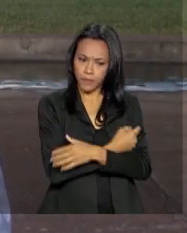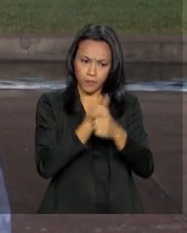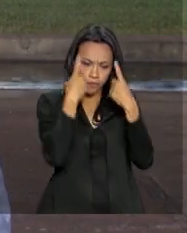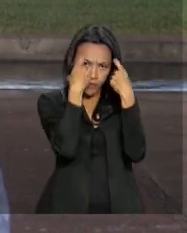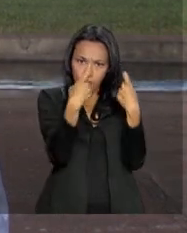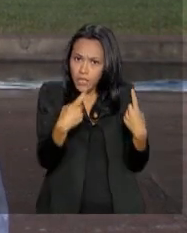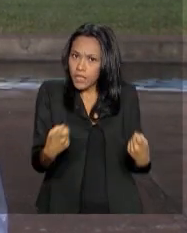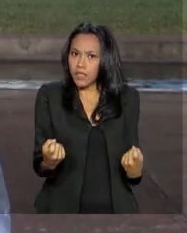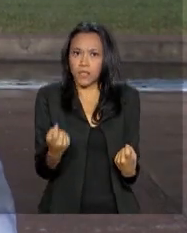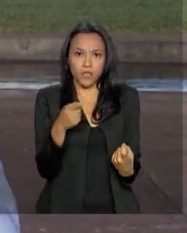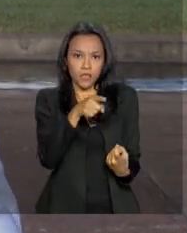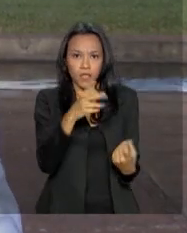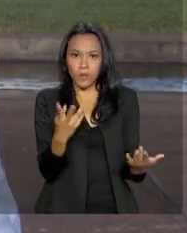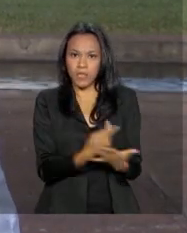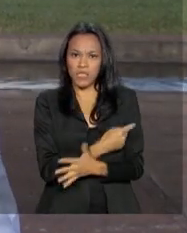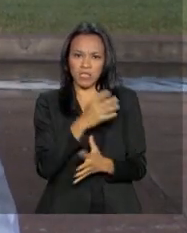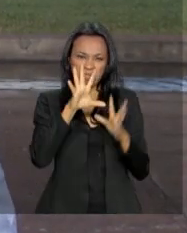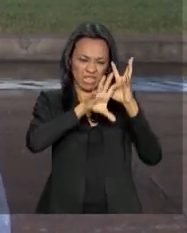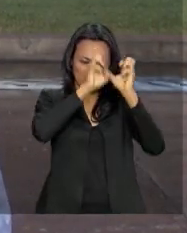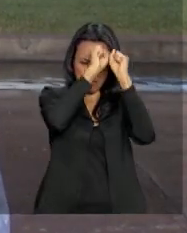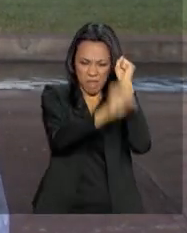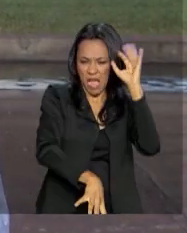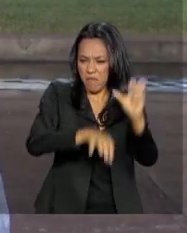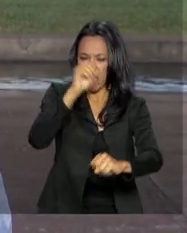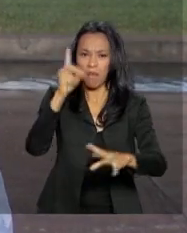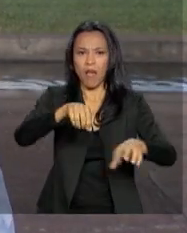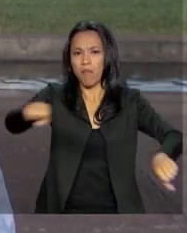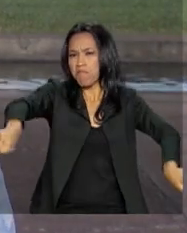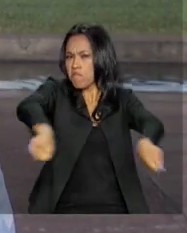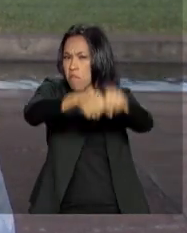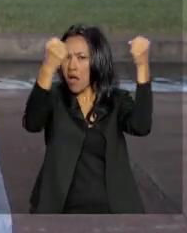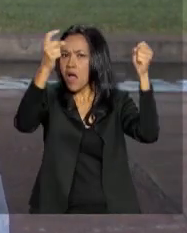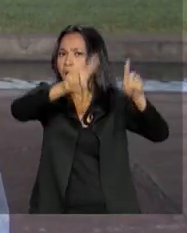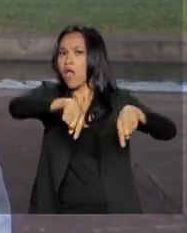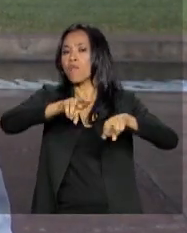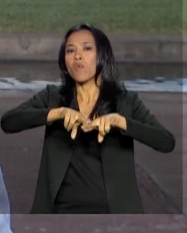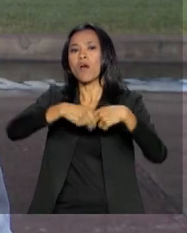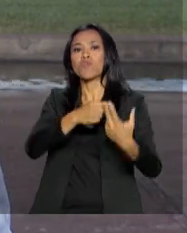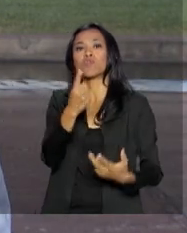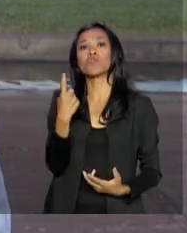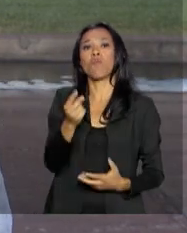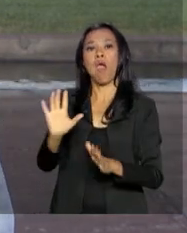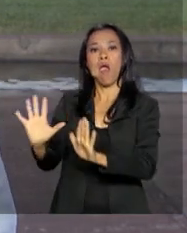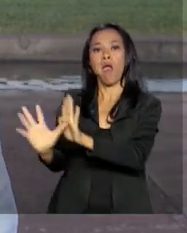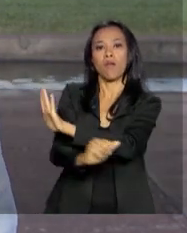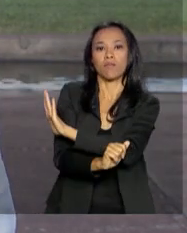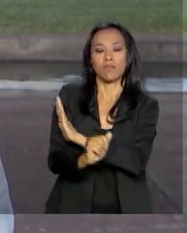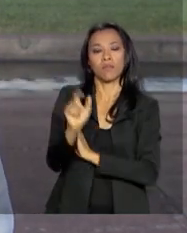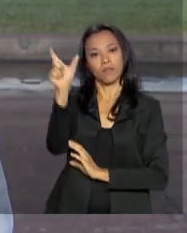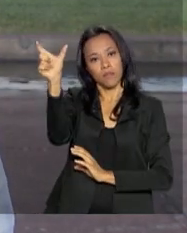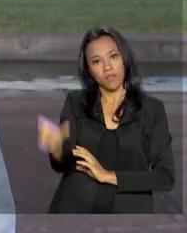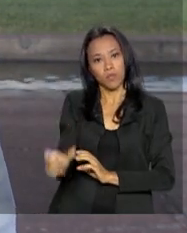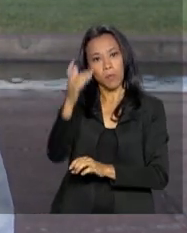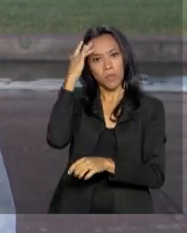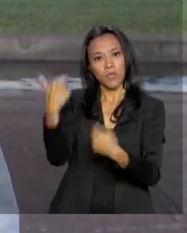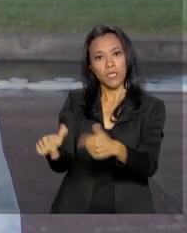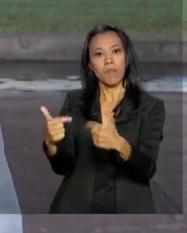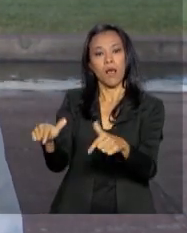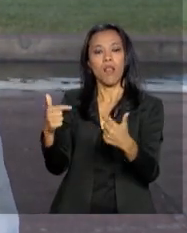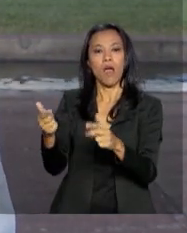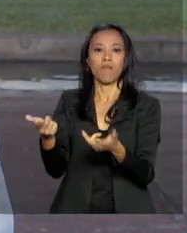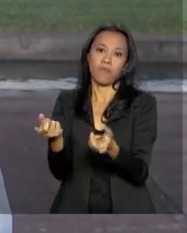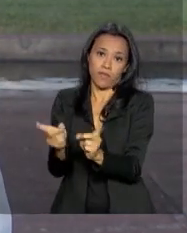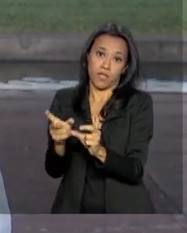venezuelanos em Roraima, que teriam sido uma resposta a um assalto envolvendo um comerciante local. Para